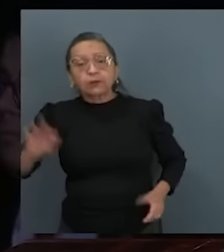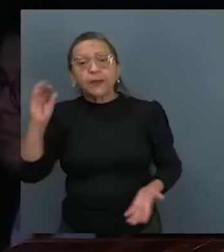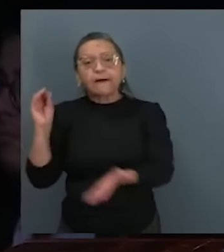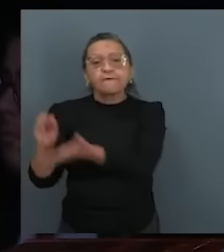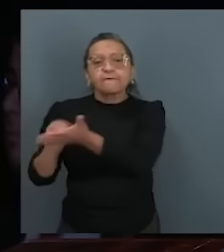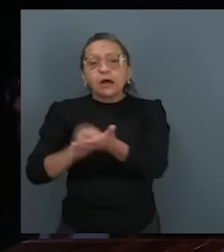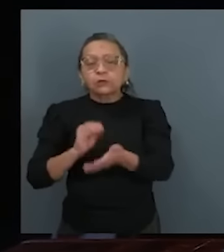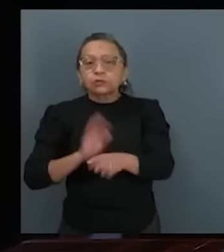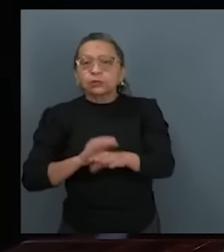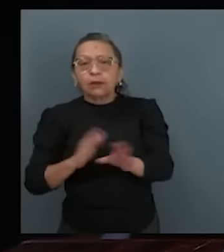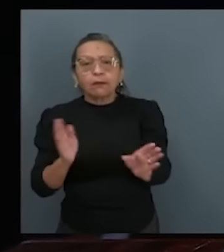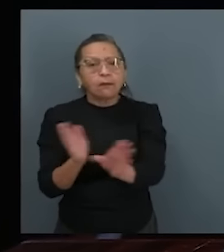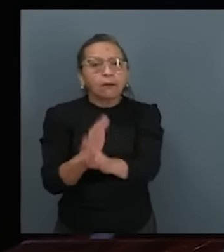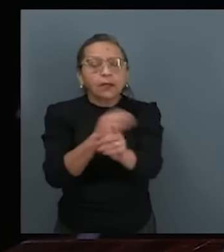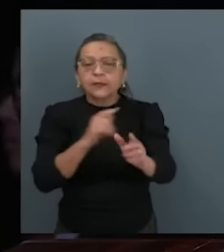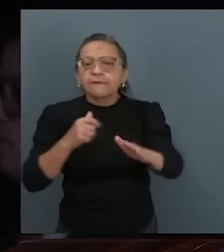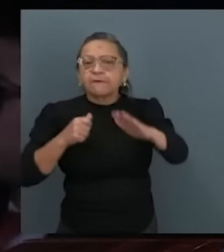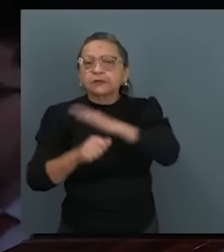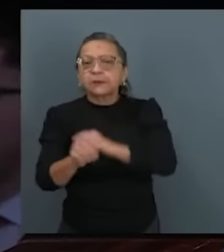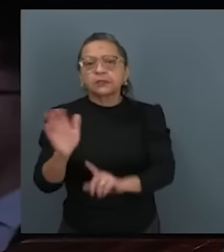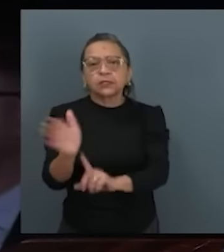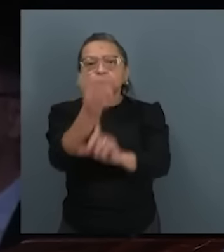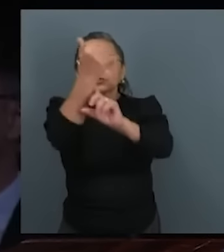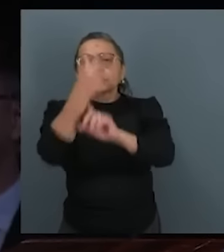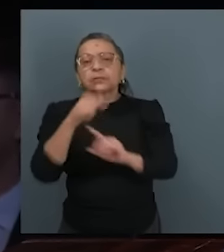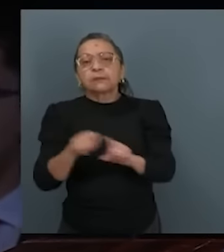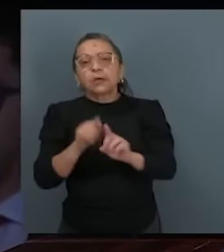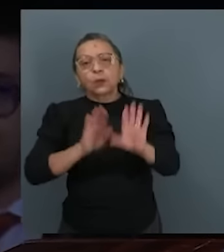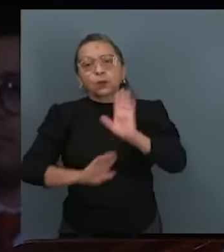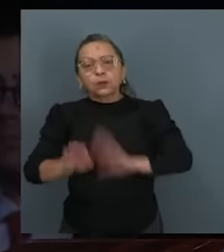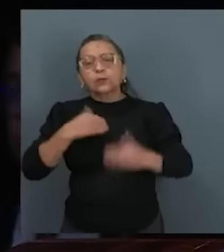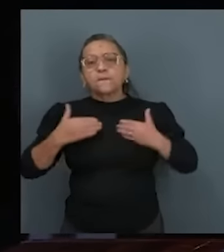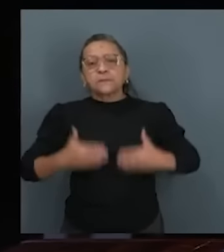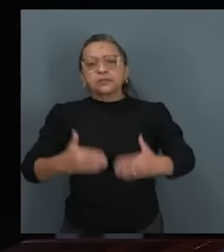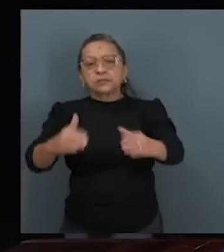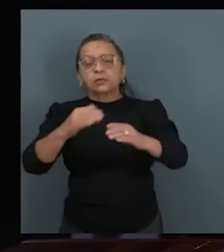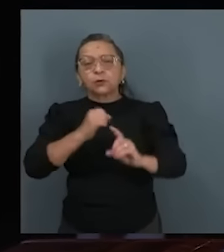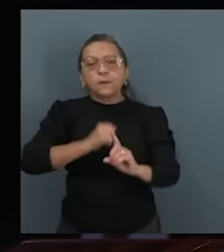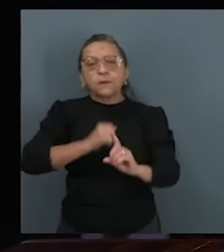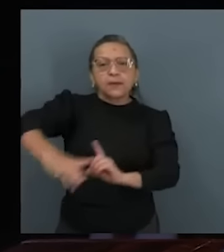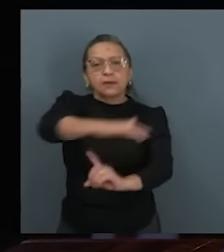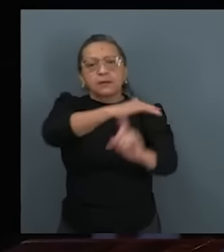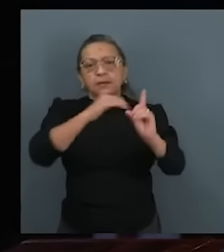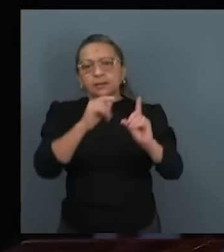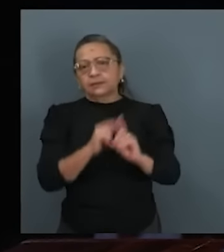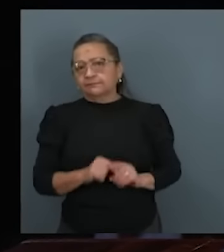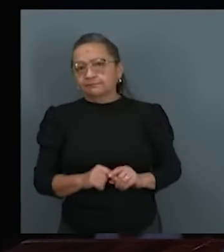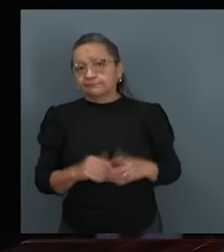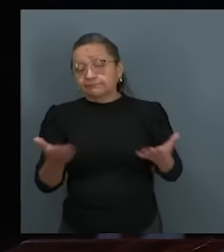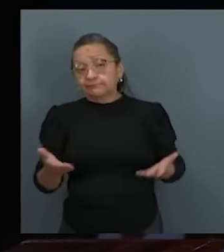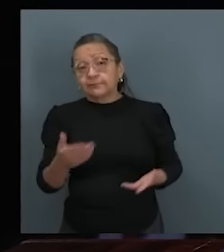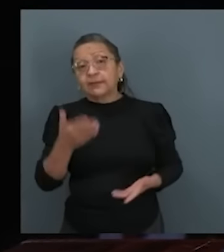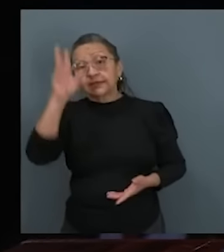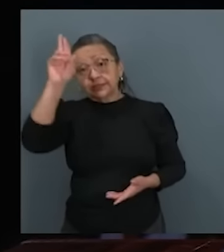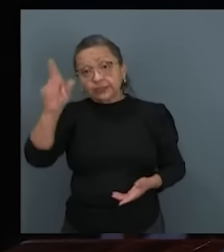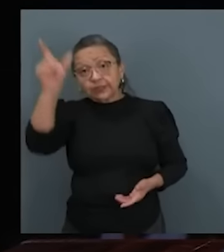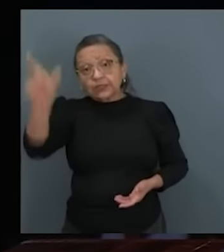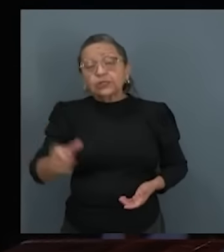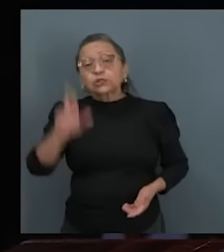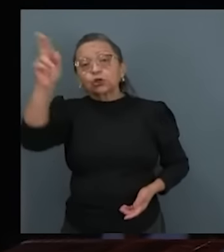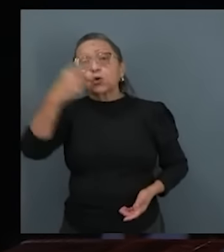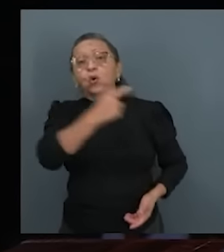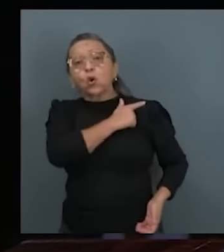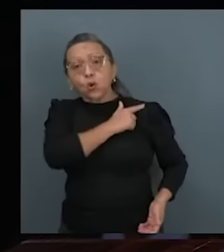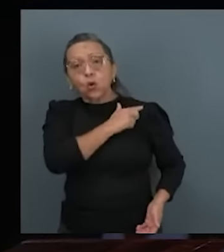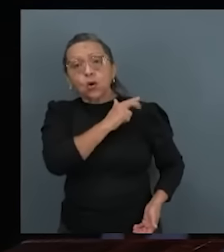agilidade e investimento em tecnologia e prevenção do Ministério do Meio Ambiente. Senhor Lula, o senhor e seu